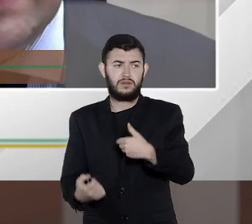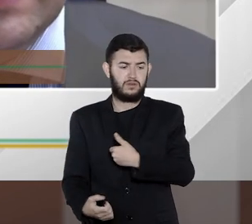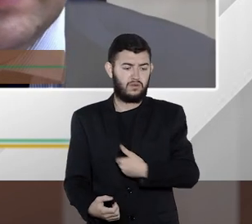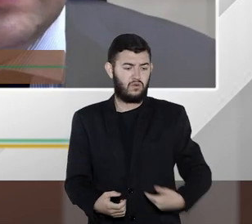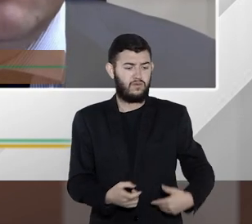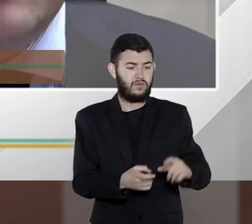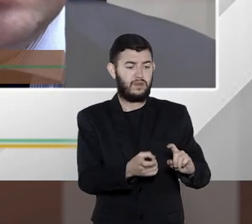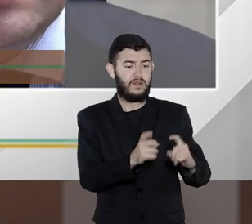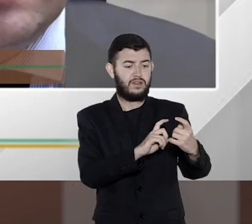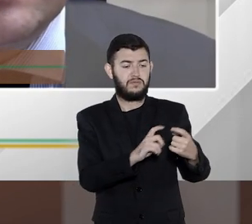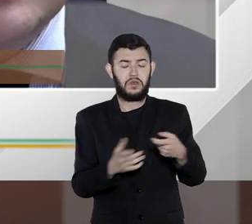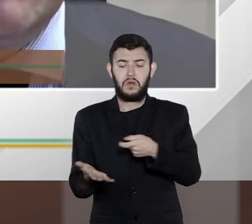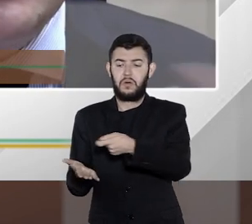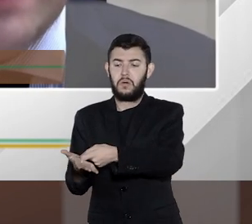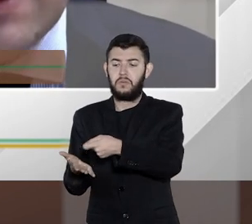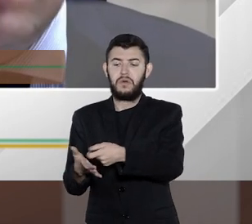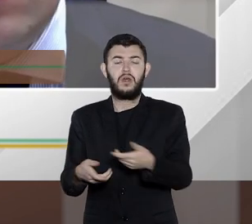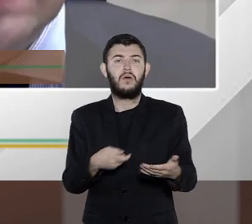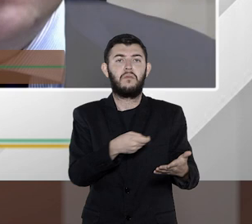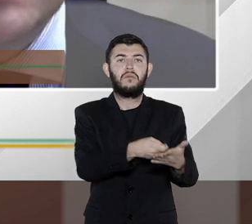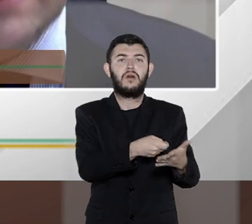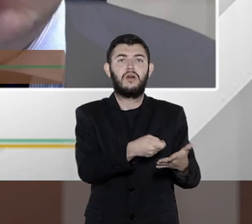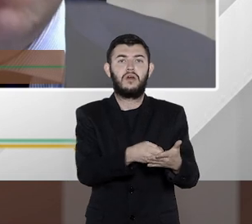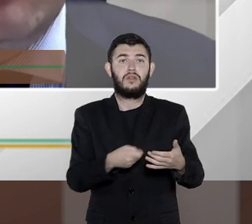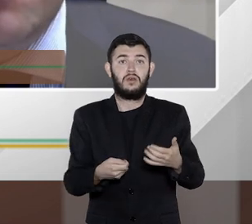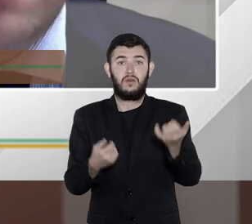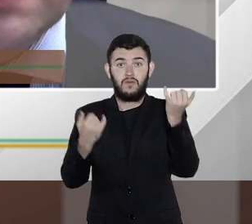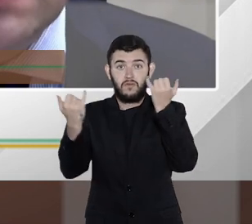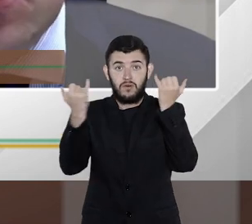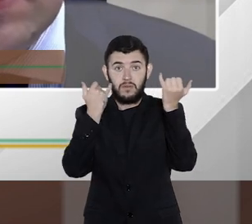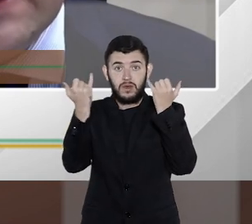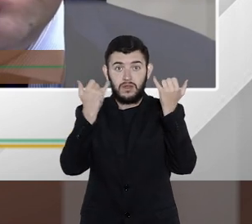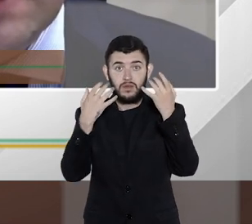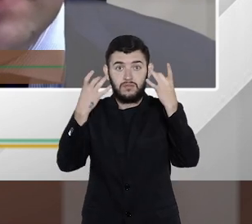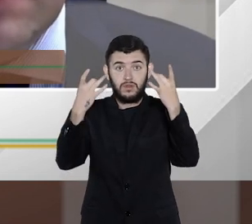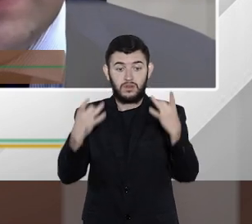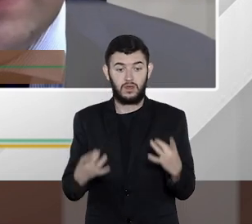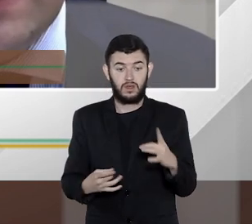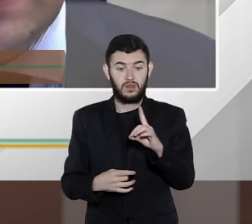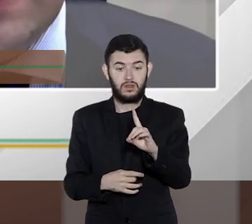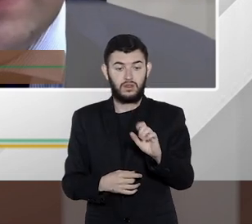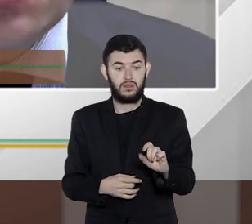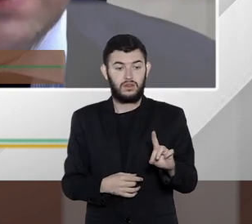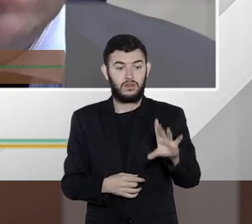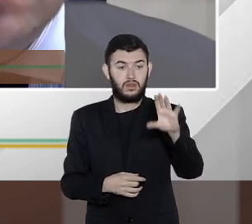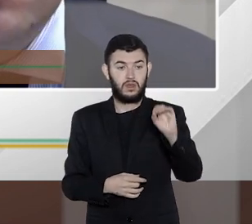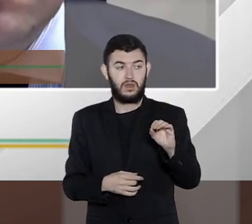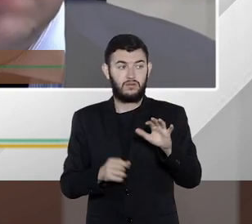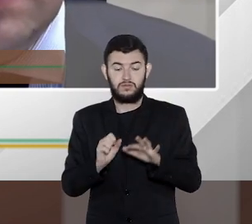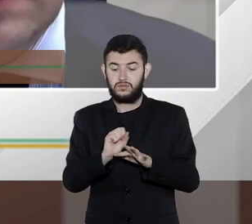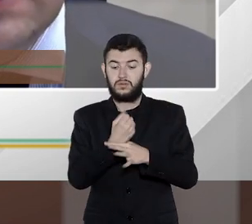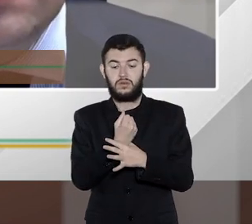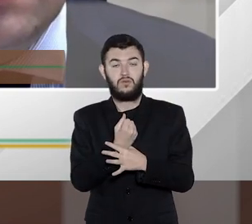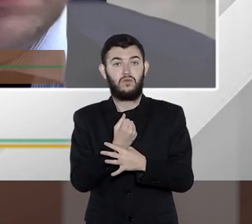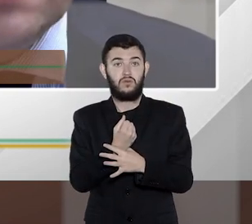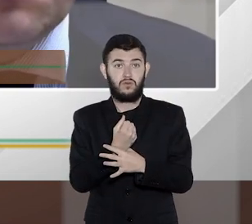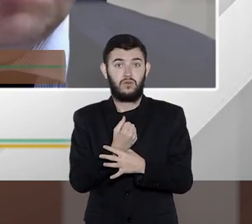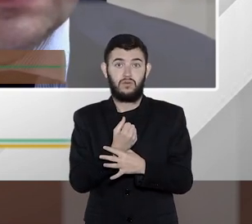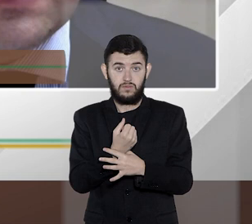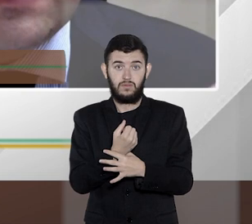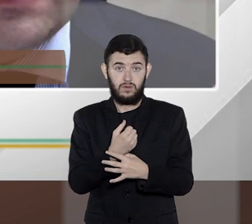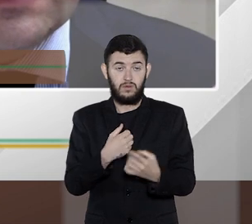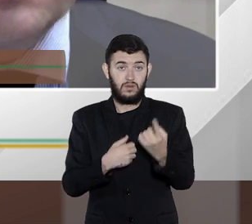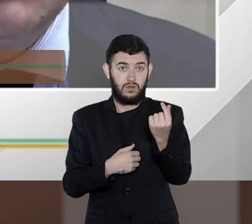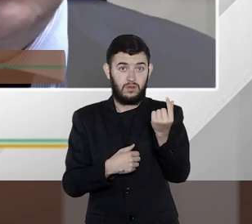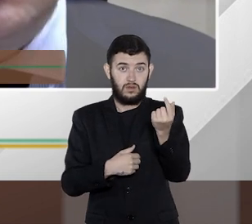pública trabalhar com esses dados de uma forma mais segura, vai depender de investimentos. Então, por